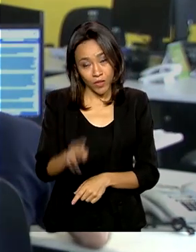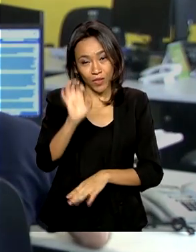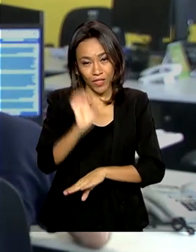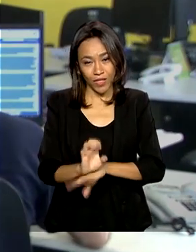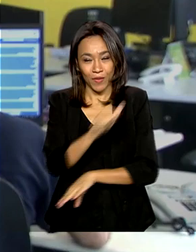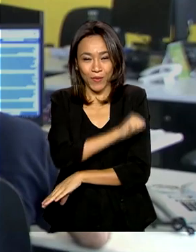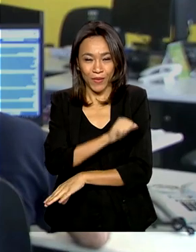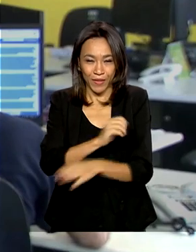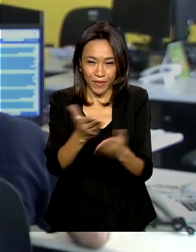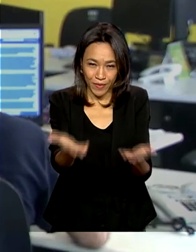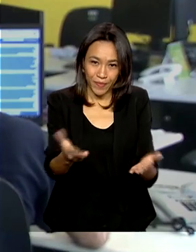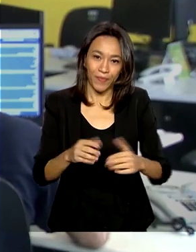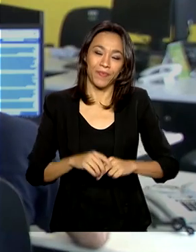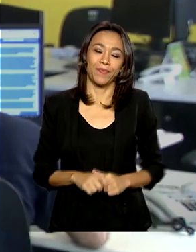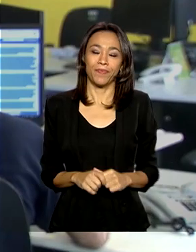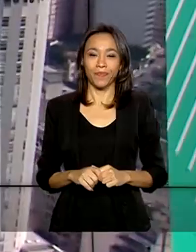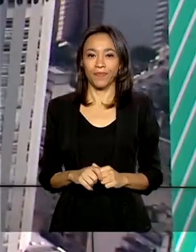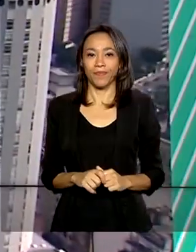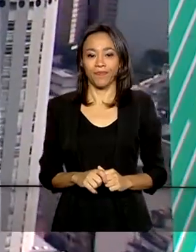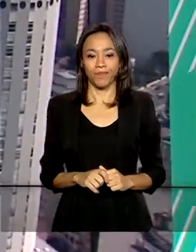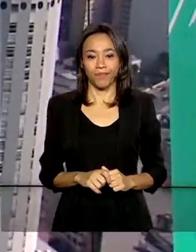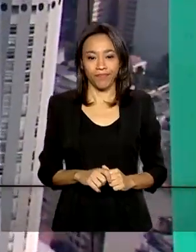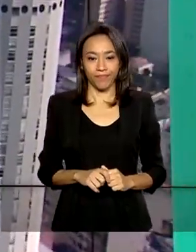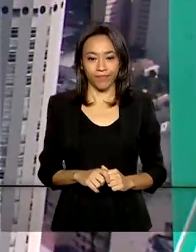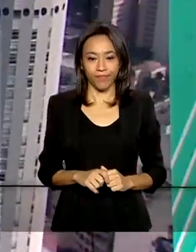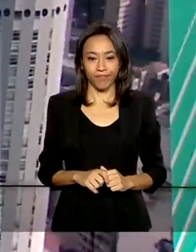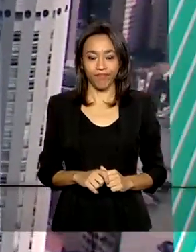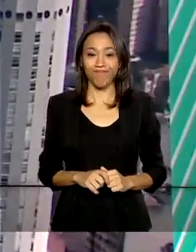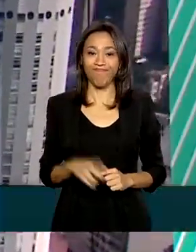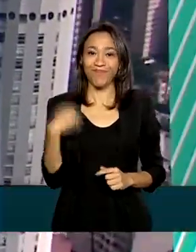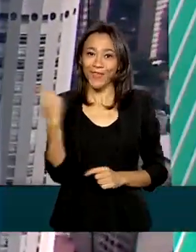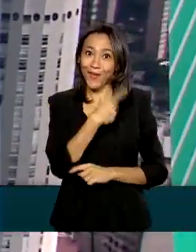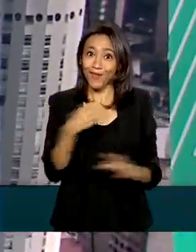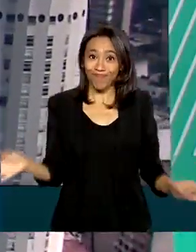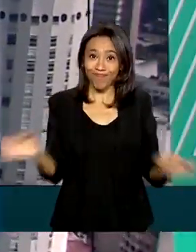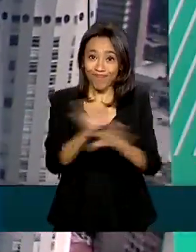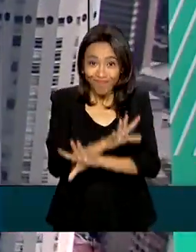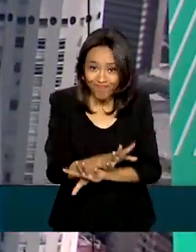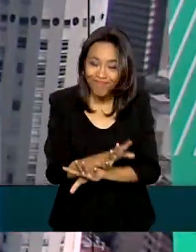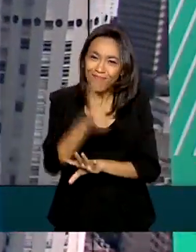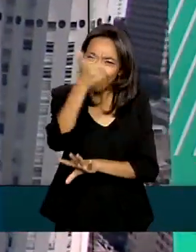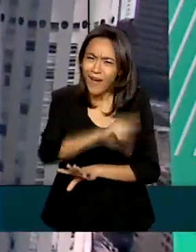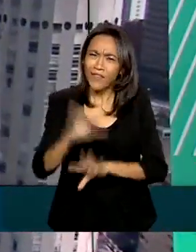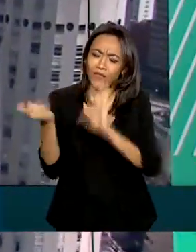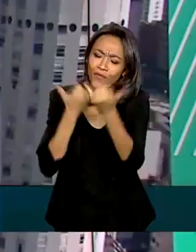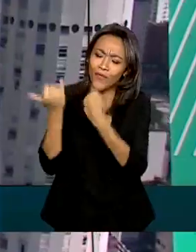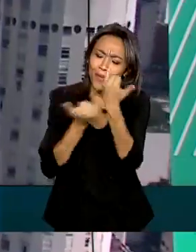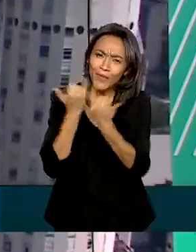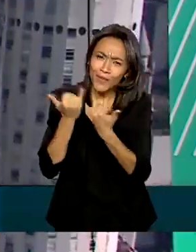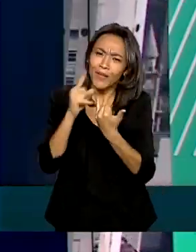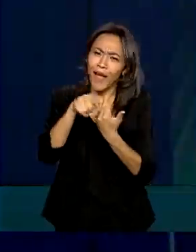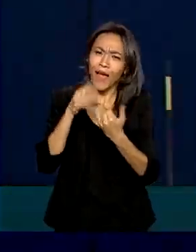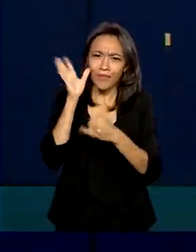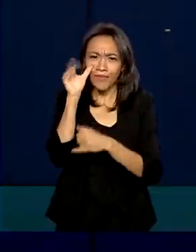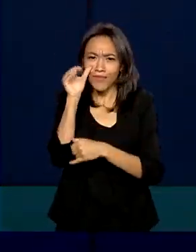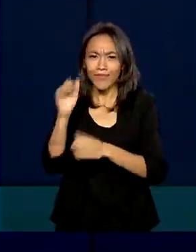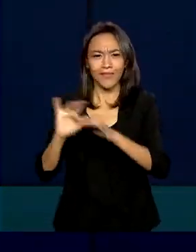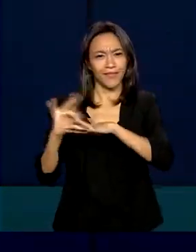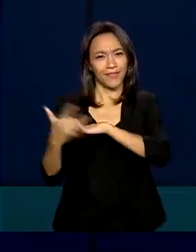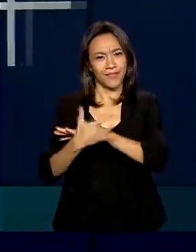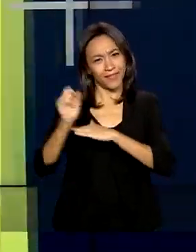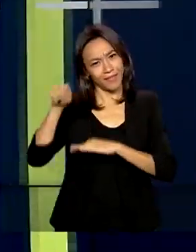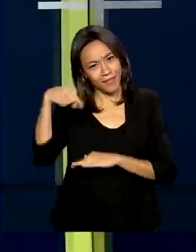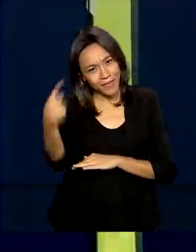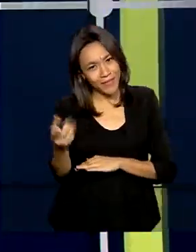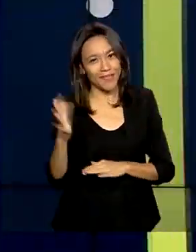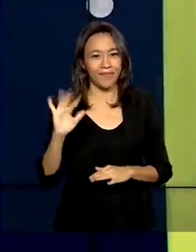Cláudia Boiunga para o Governo Agora. A gente fica por aqui. Mais notícias do dia nas nossas redes sociais. Até